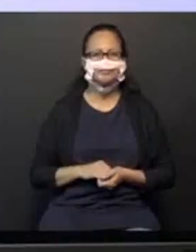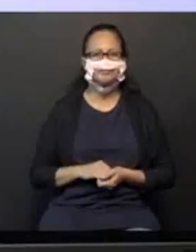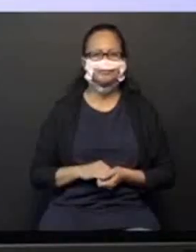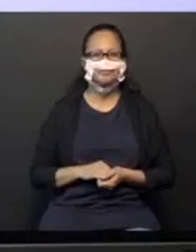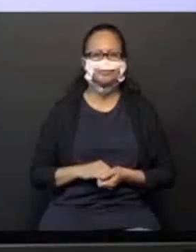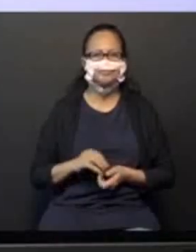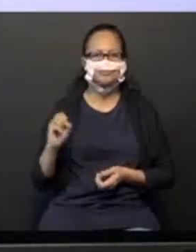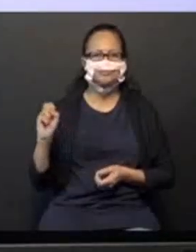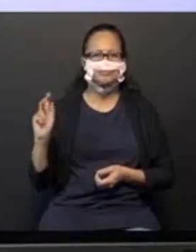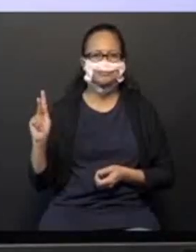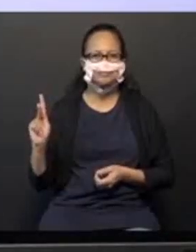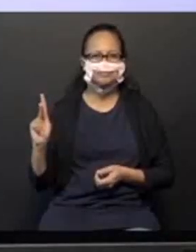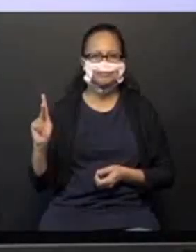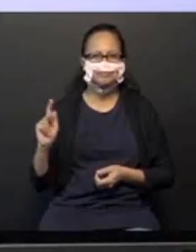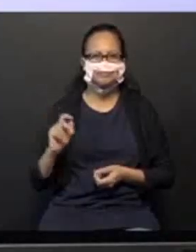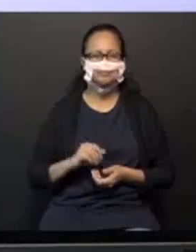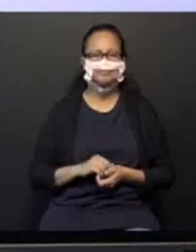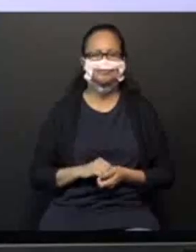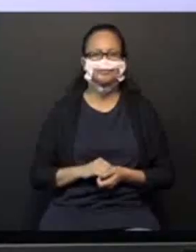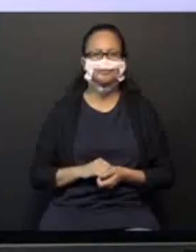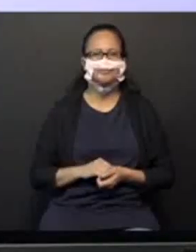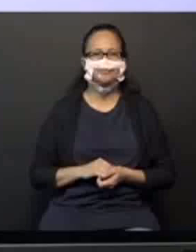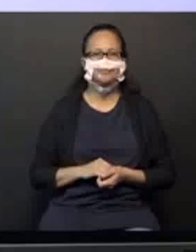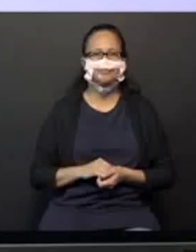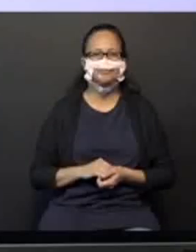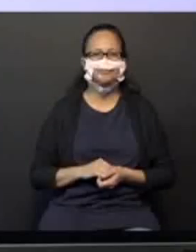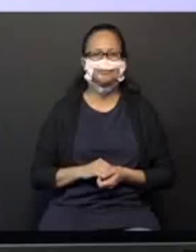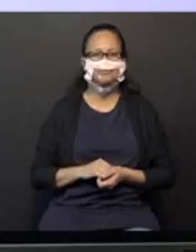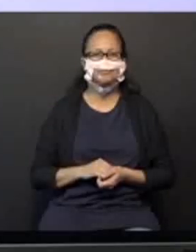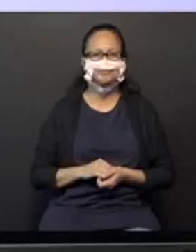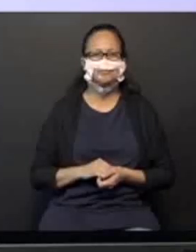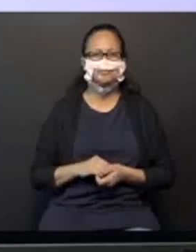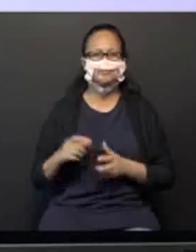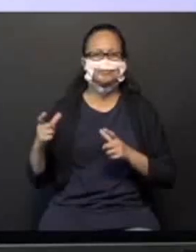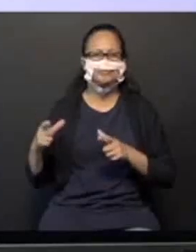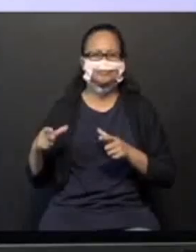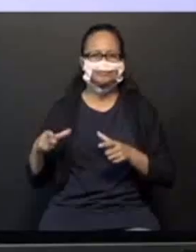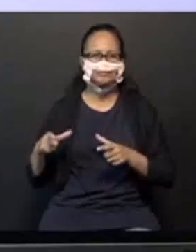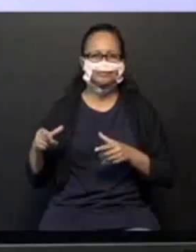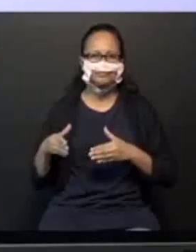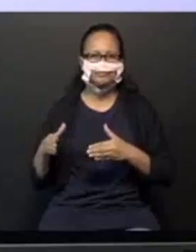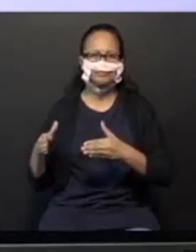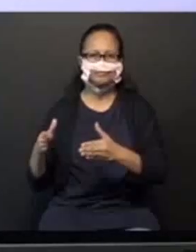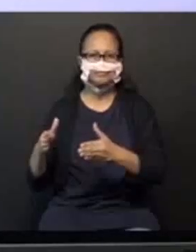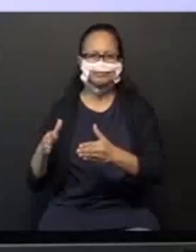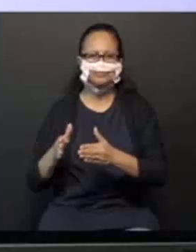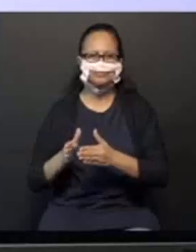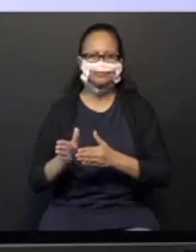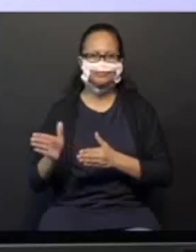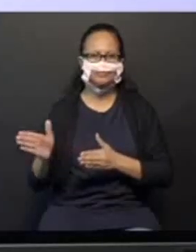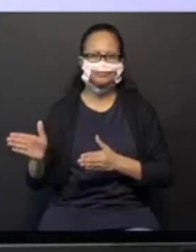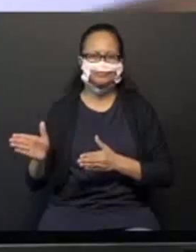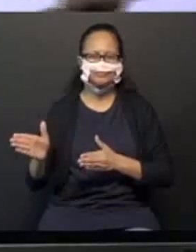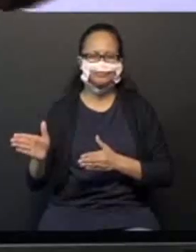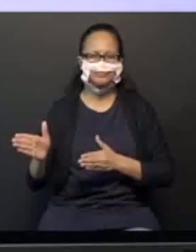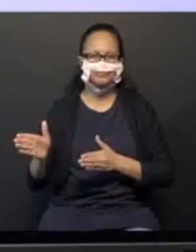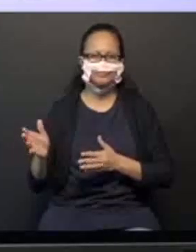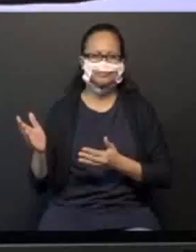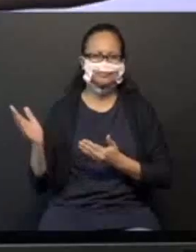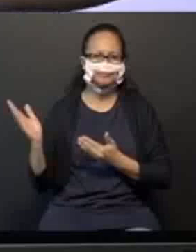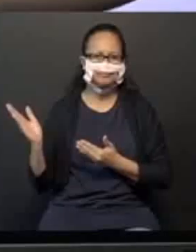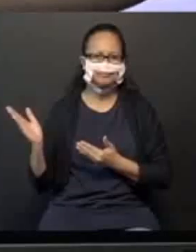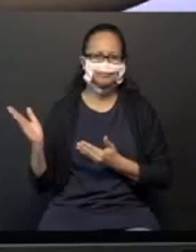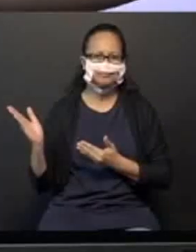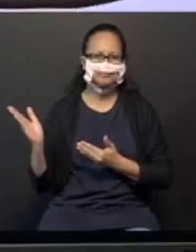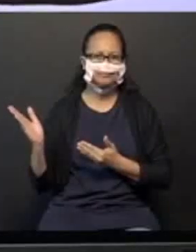Ok? Vamos retomar? Então, vamos lá. Olha, para onde o caminho da direita leva? O